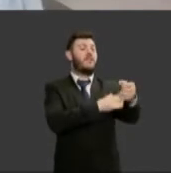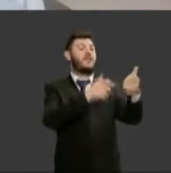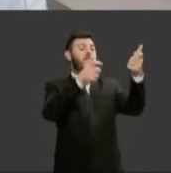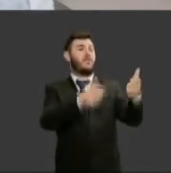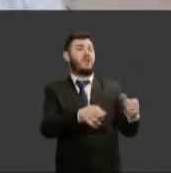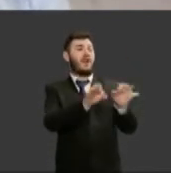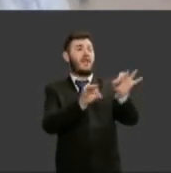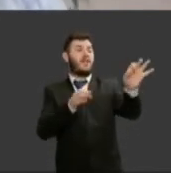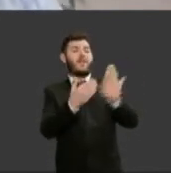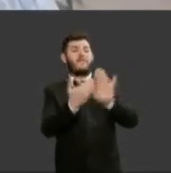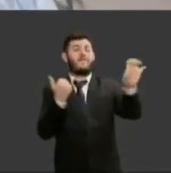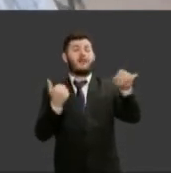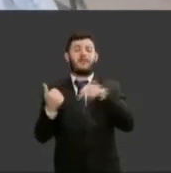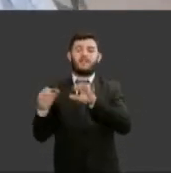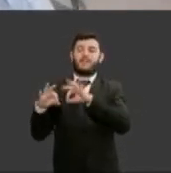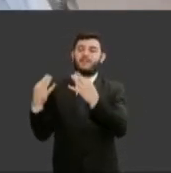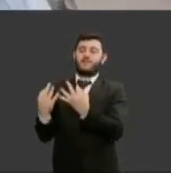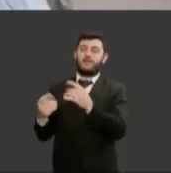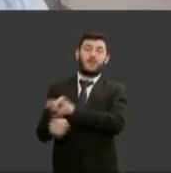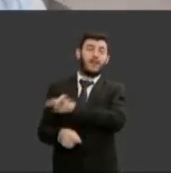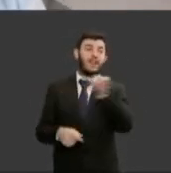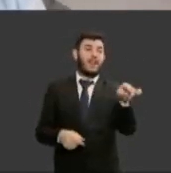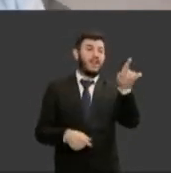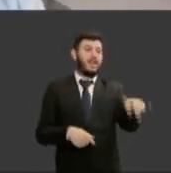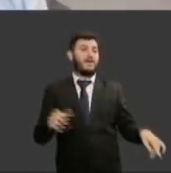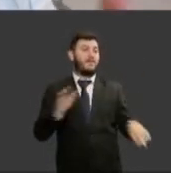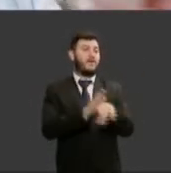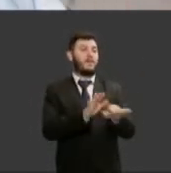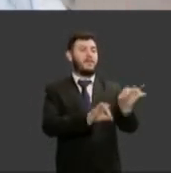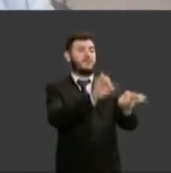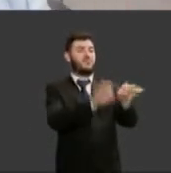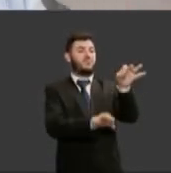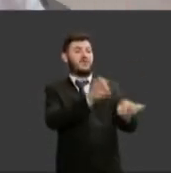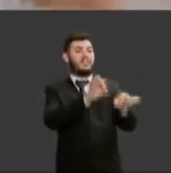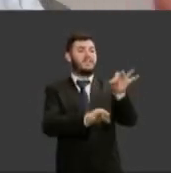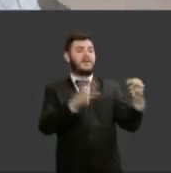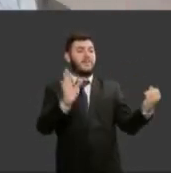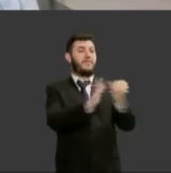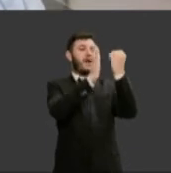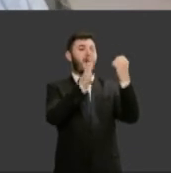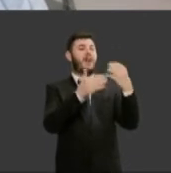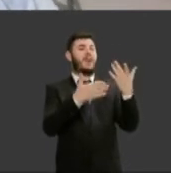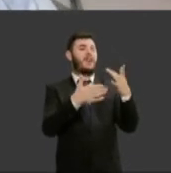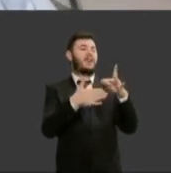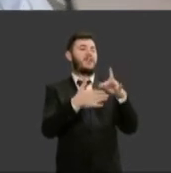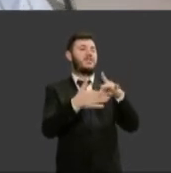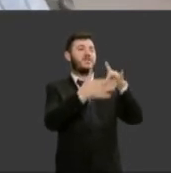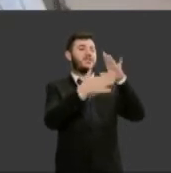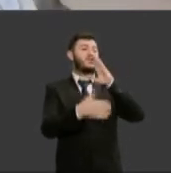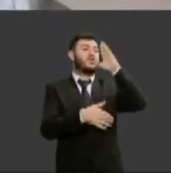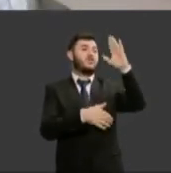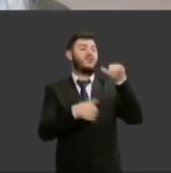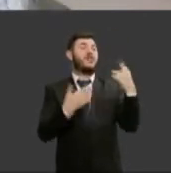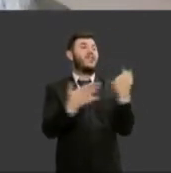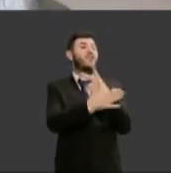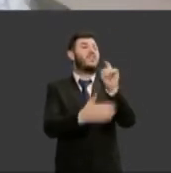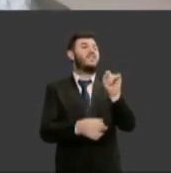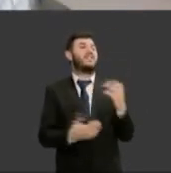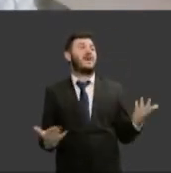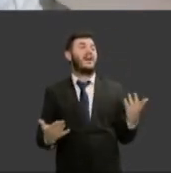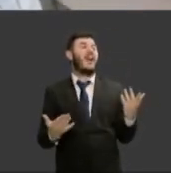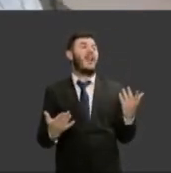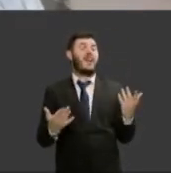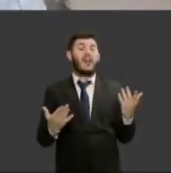a juíza titular ela era jogada novamente para longe e aí ela já tinha família filhos e ela abria a grande maioria delas abre mão